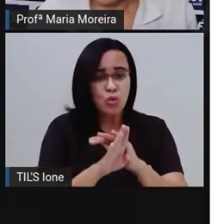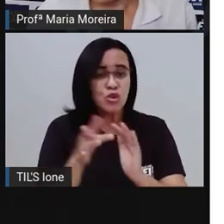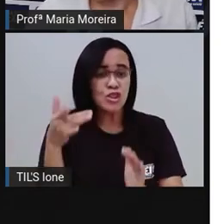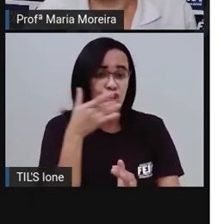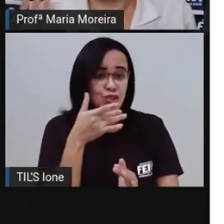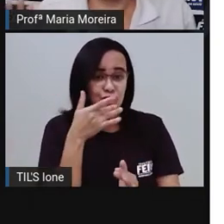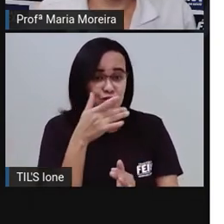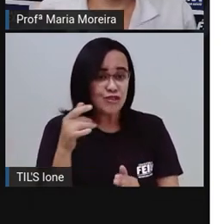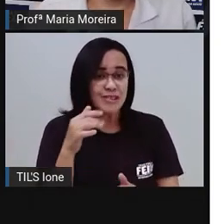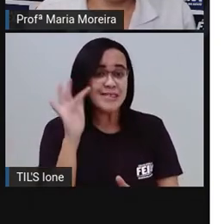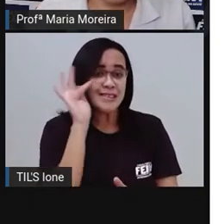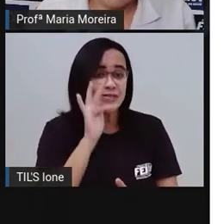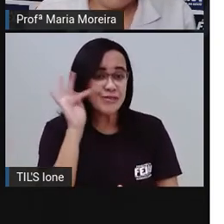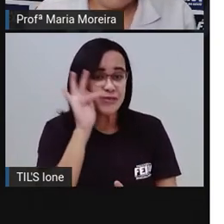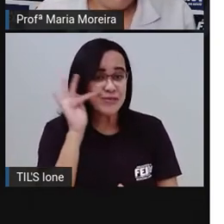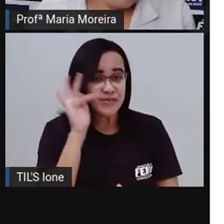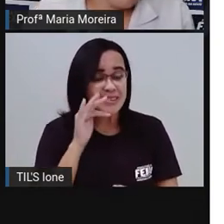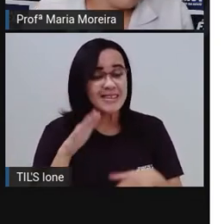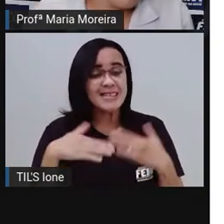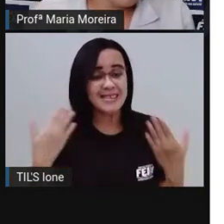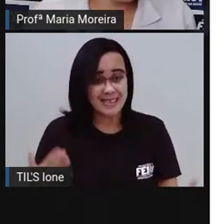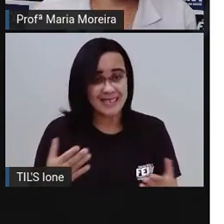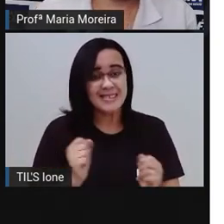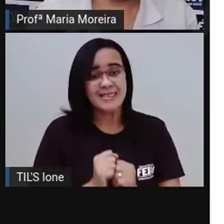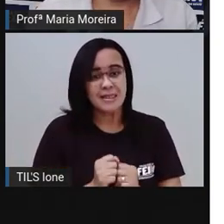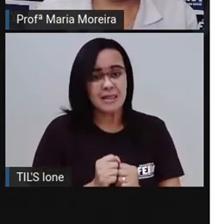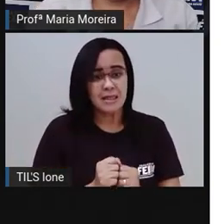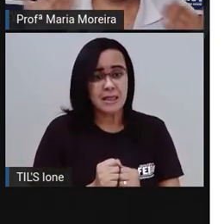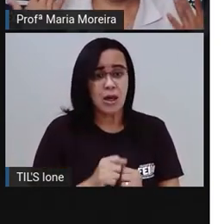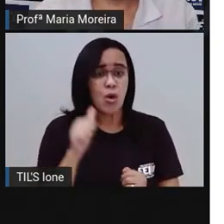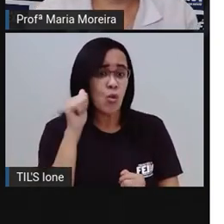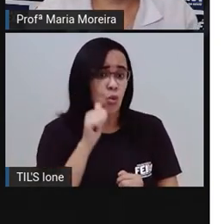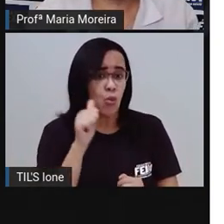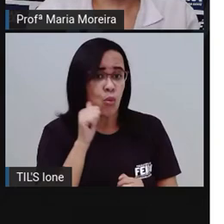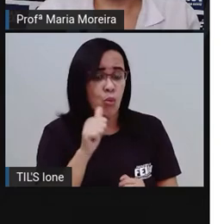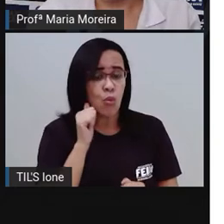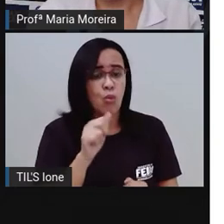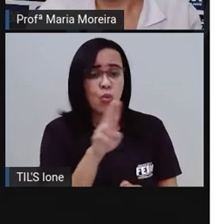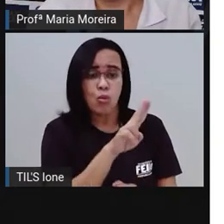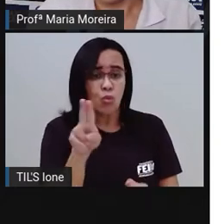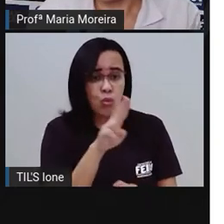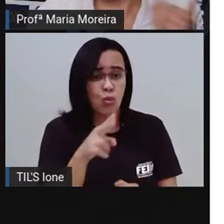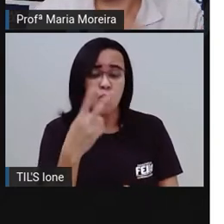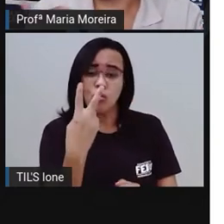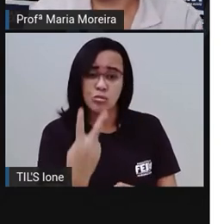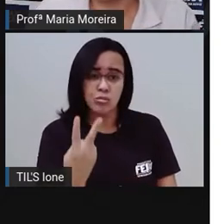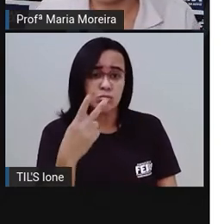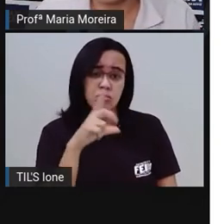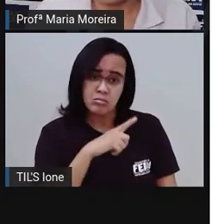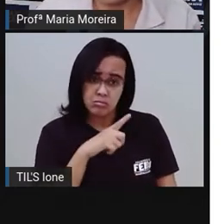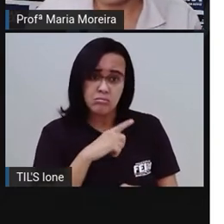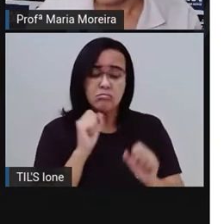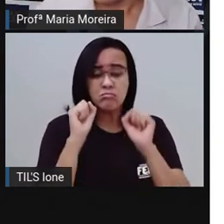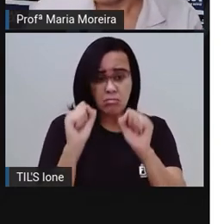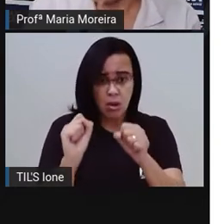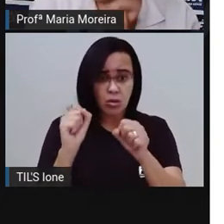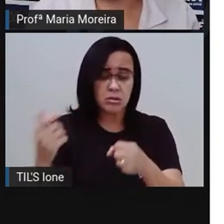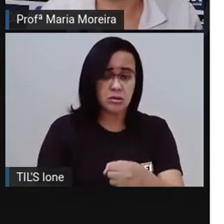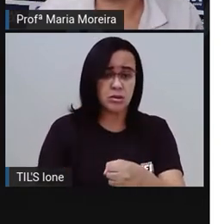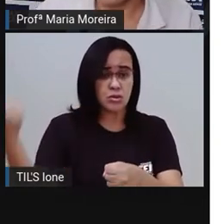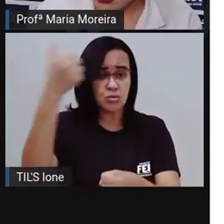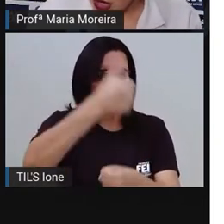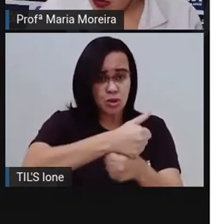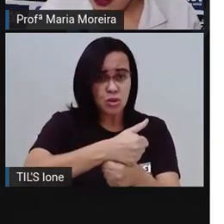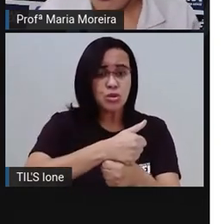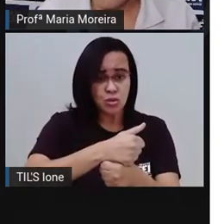E aí, eu tenho Marina duas vezes. Eu posso substituir, né? Esse segundo Marina aí, por um